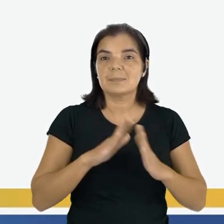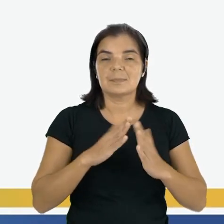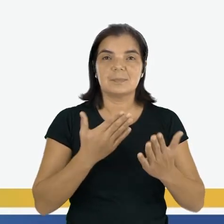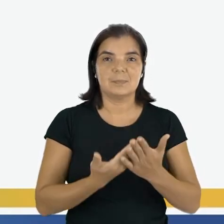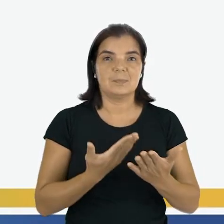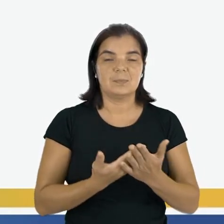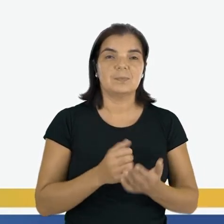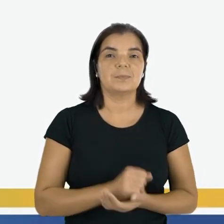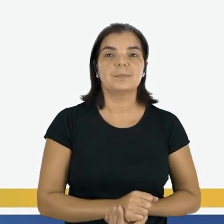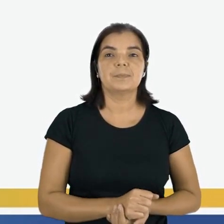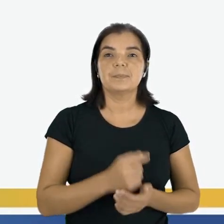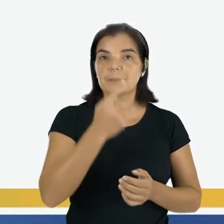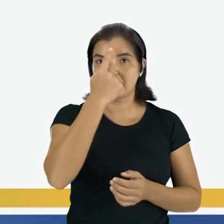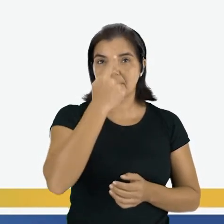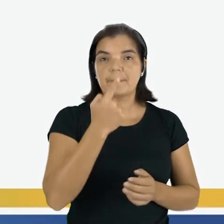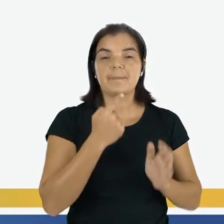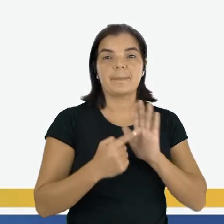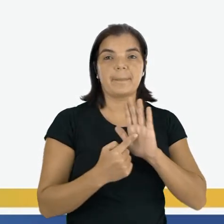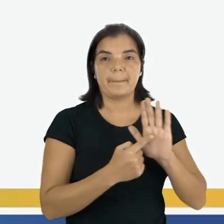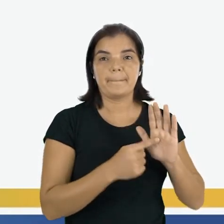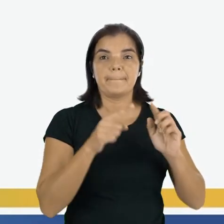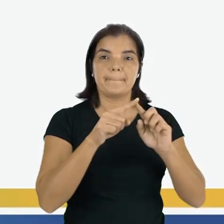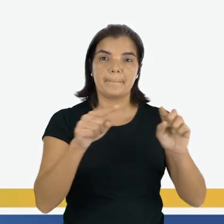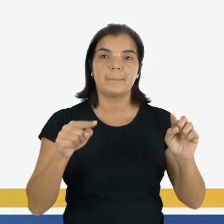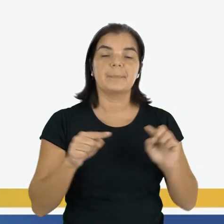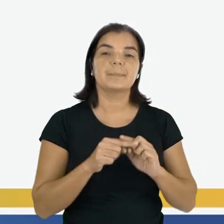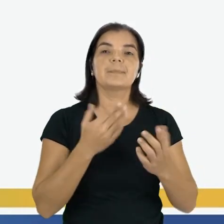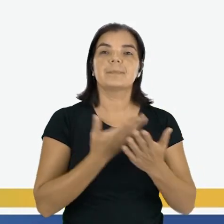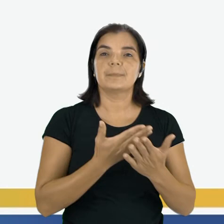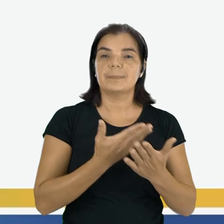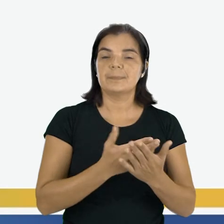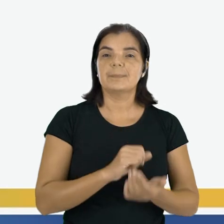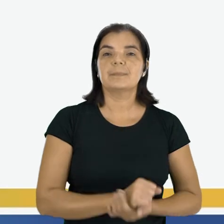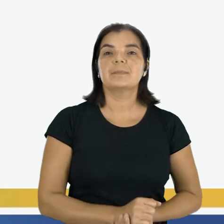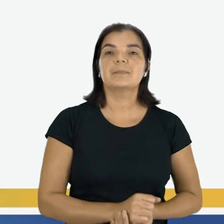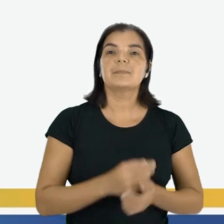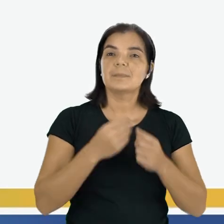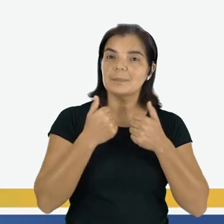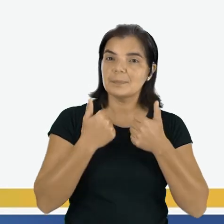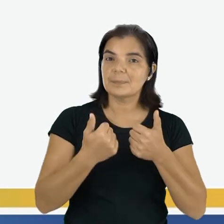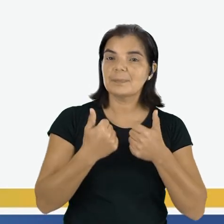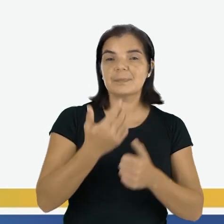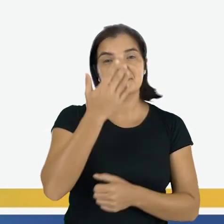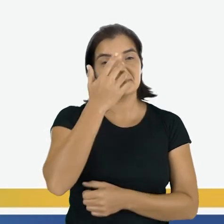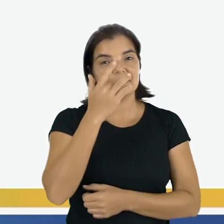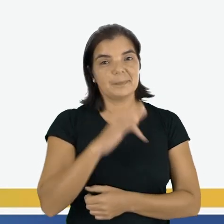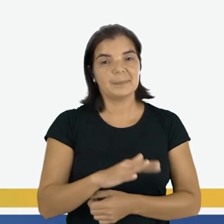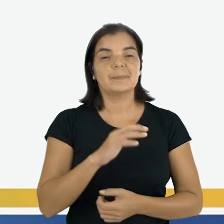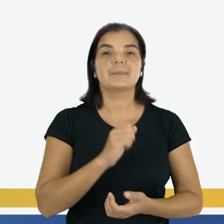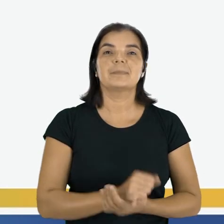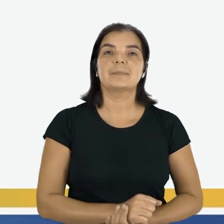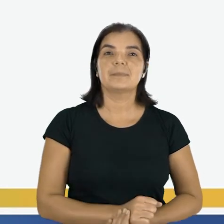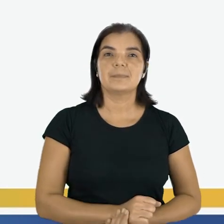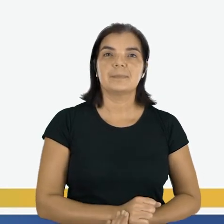Esse espaço é a sala de aula. Muito bem, crianças.